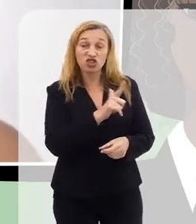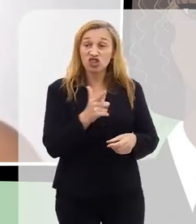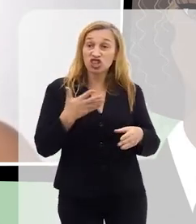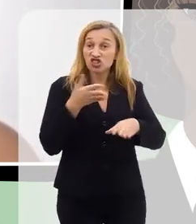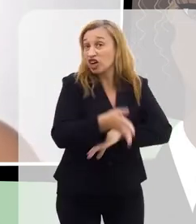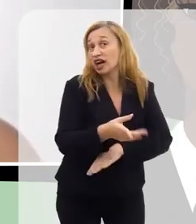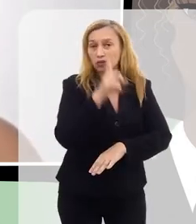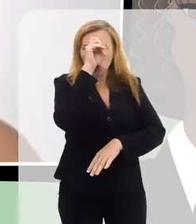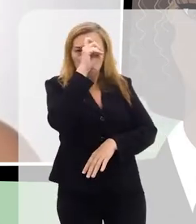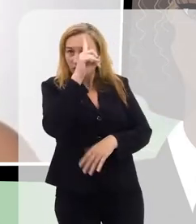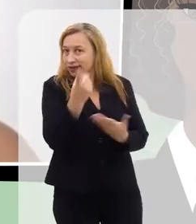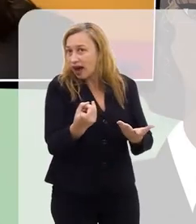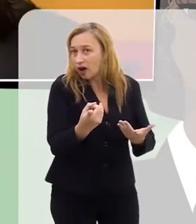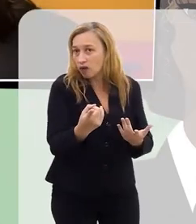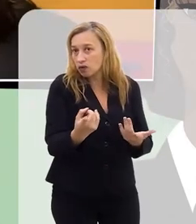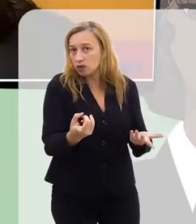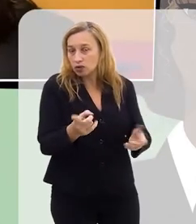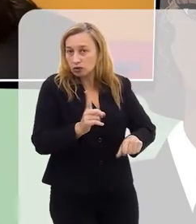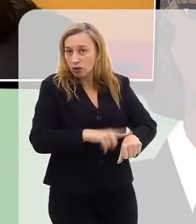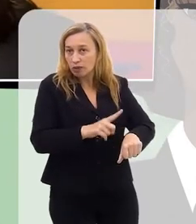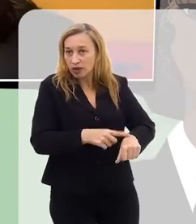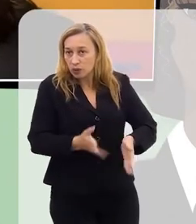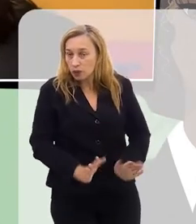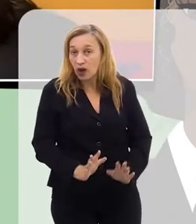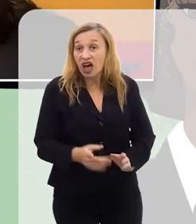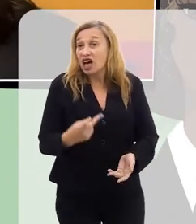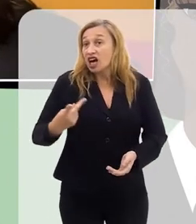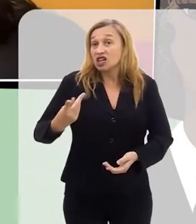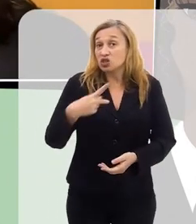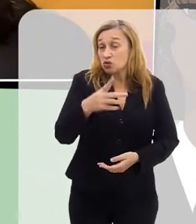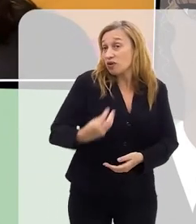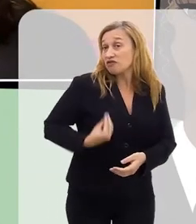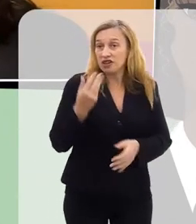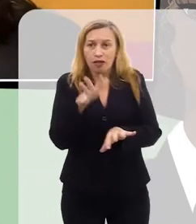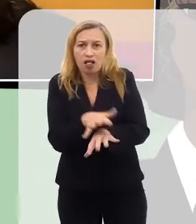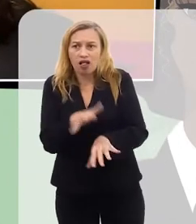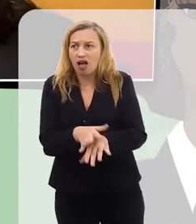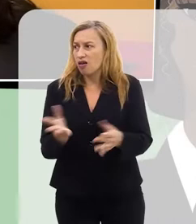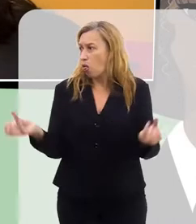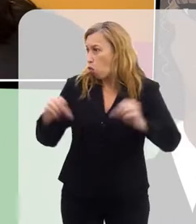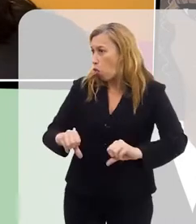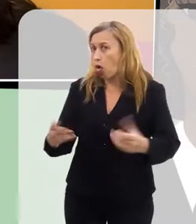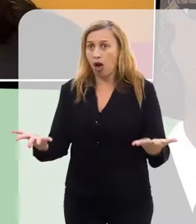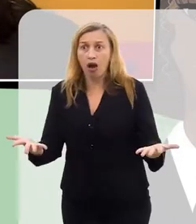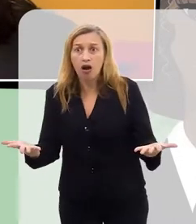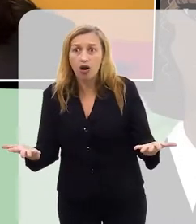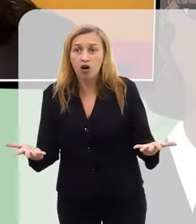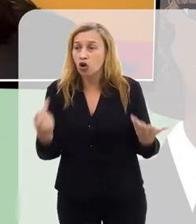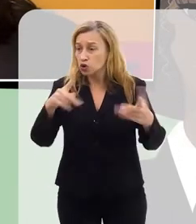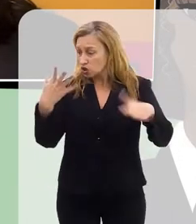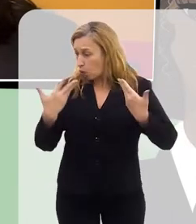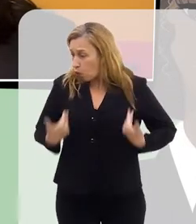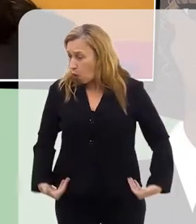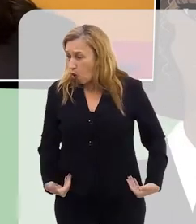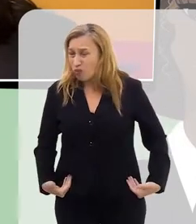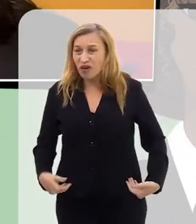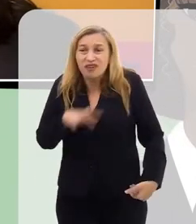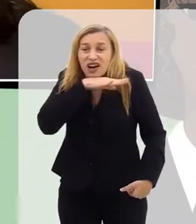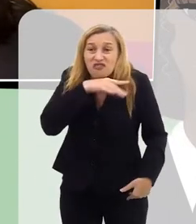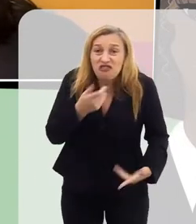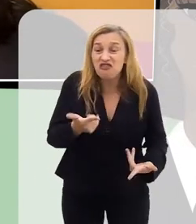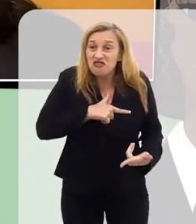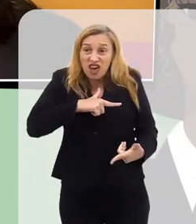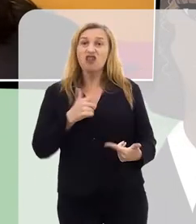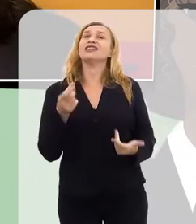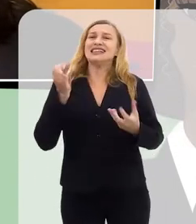parir sozinha? A sua vida sexual vai para a água abaixo. O seu corpo vai modificar